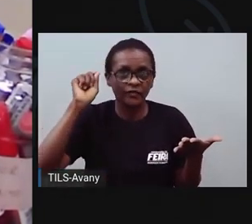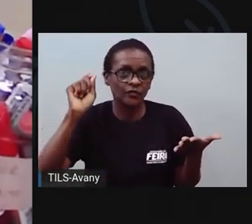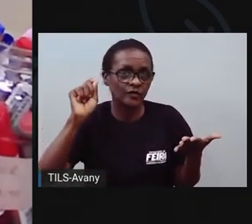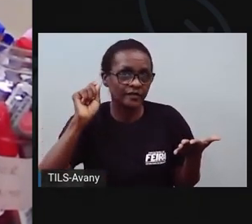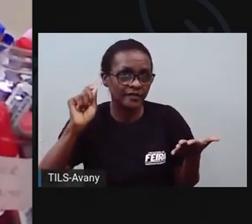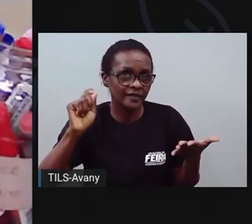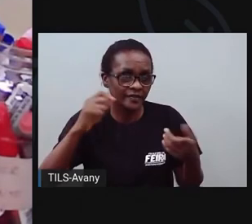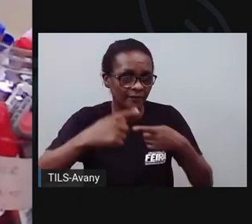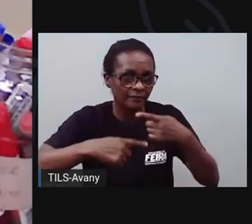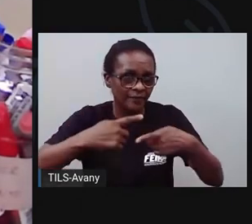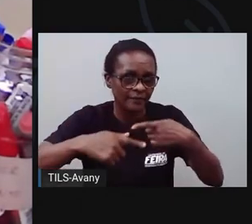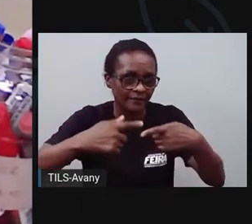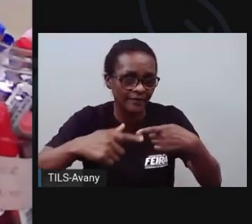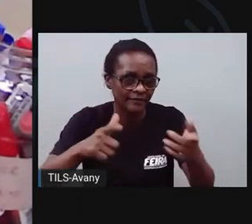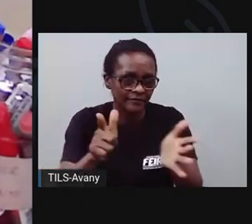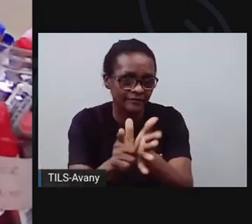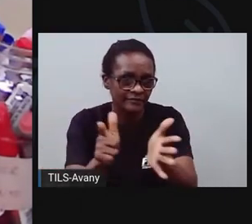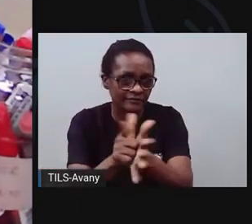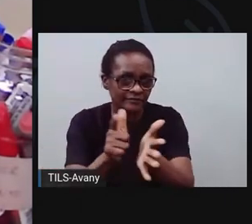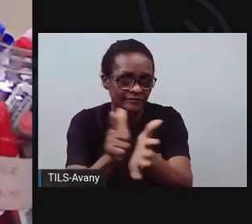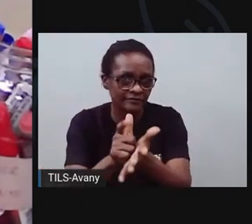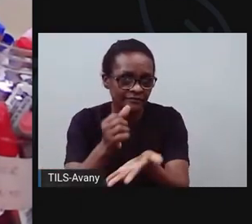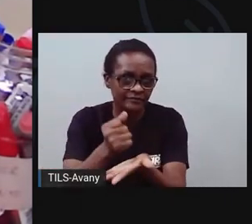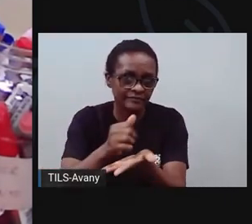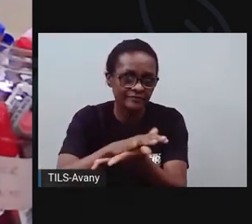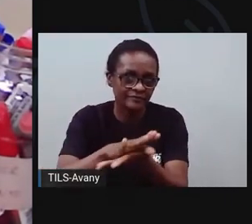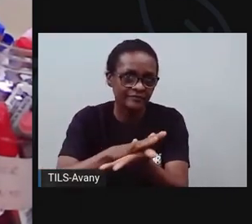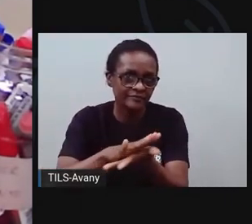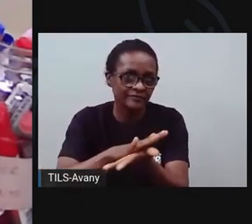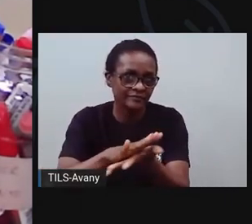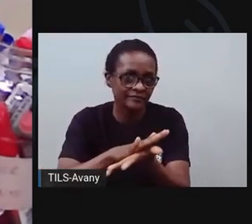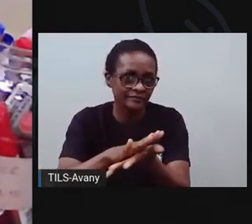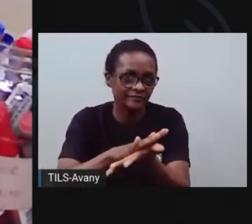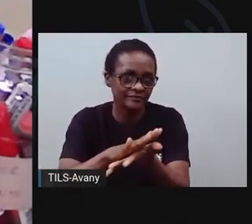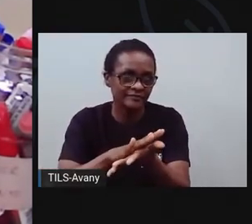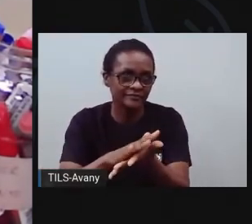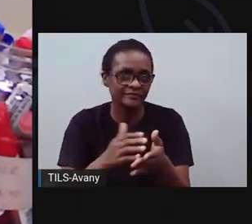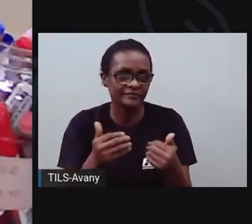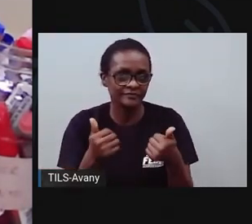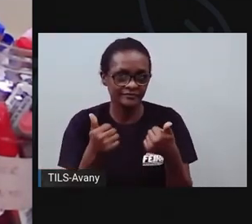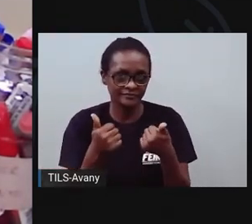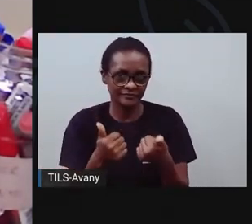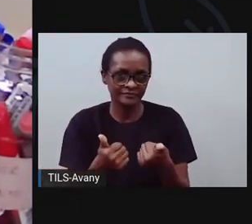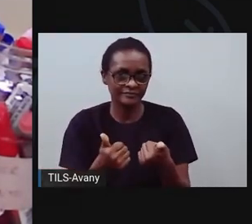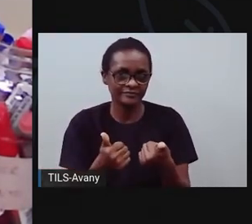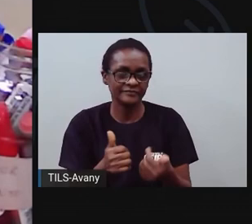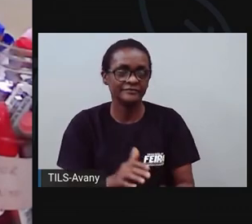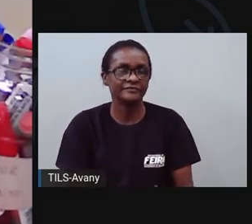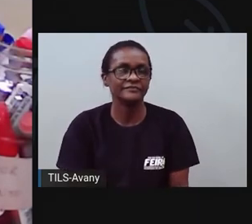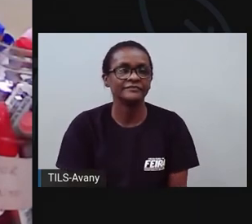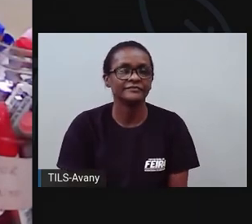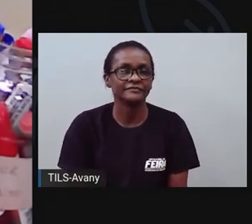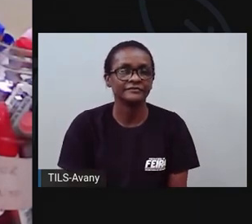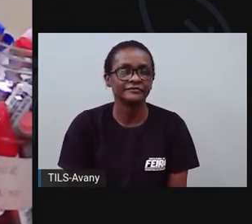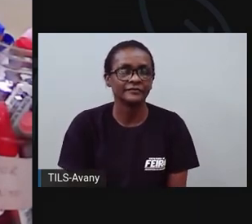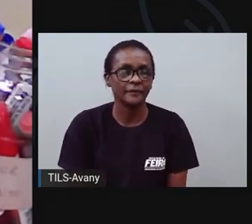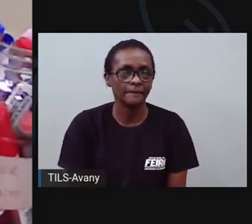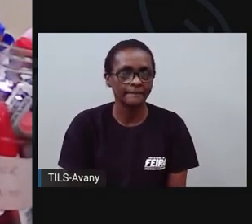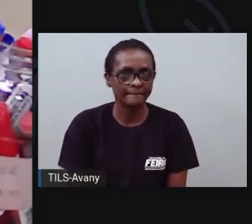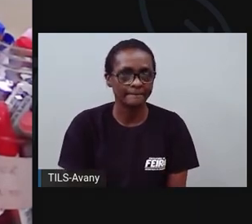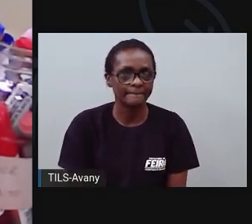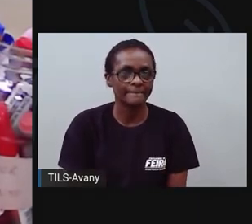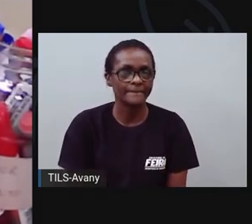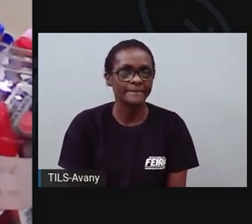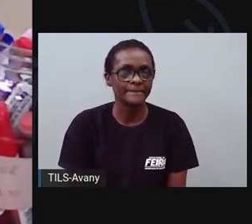O quê? Receber o quê? Os materiais de limpeza e higiene, né? Isso.